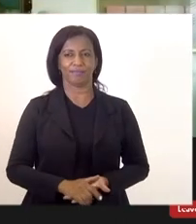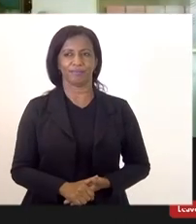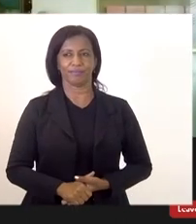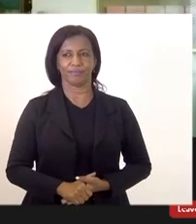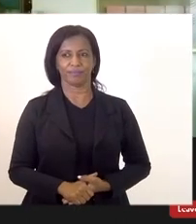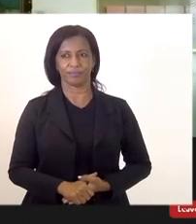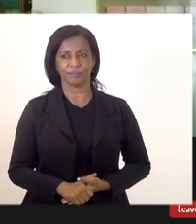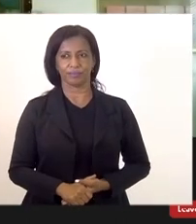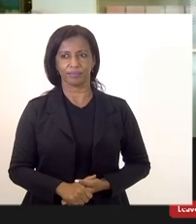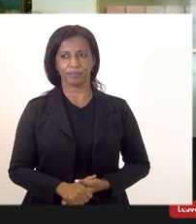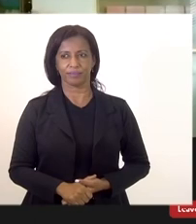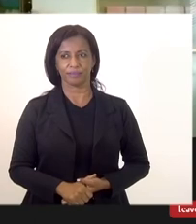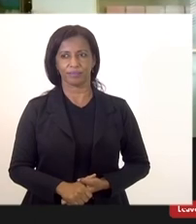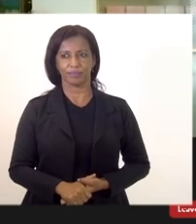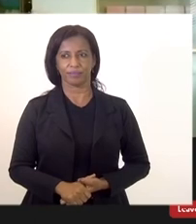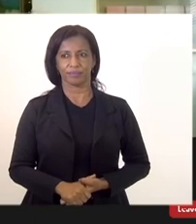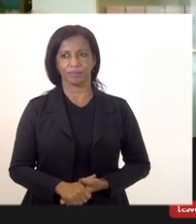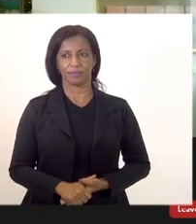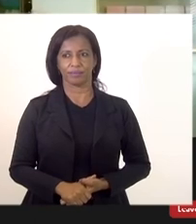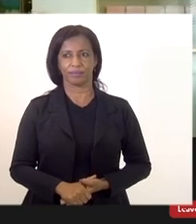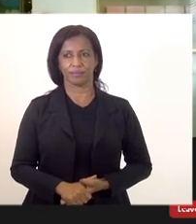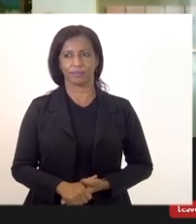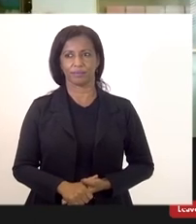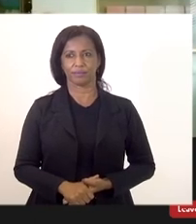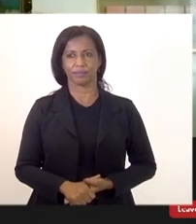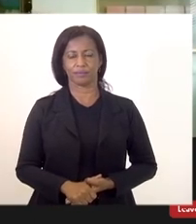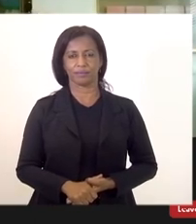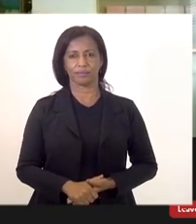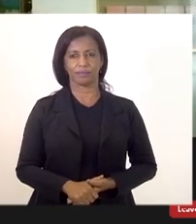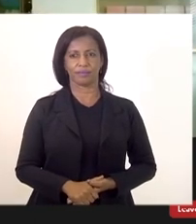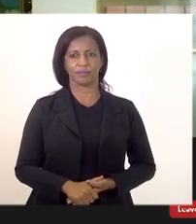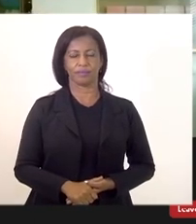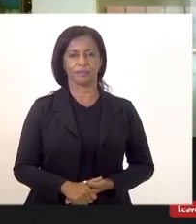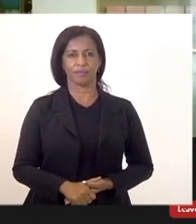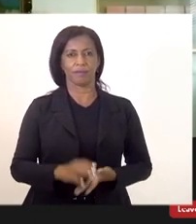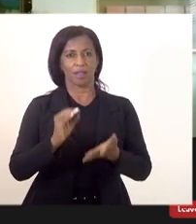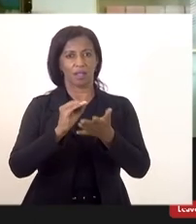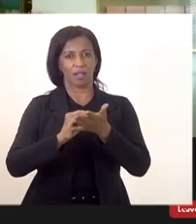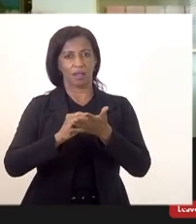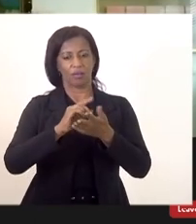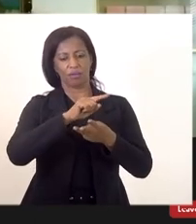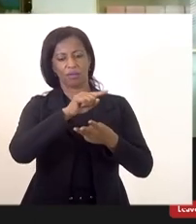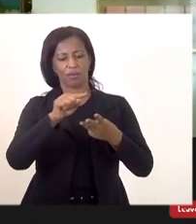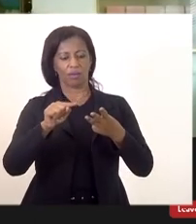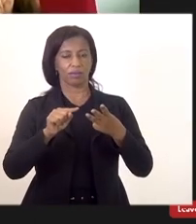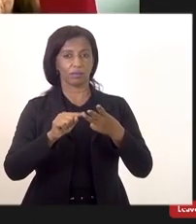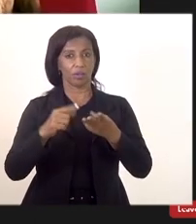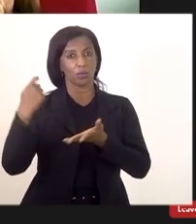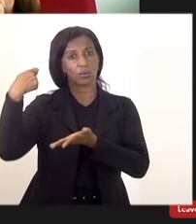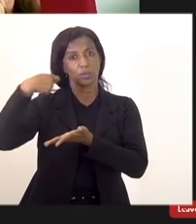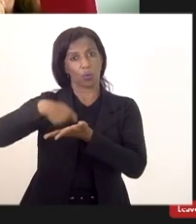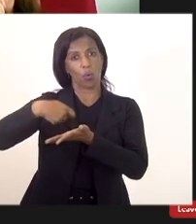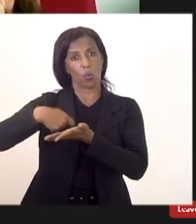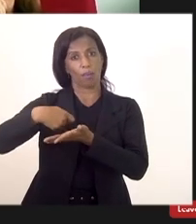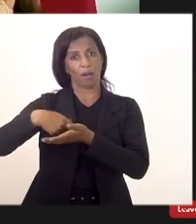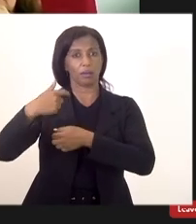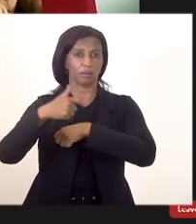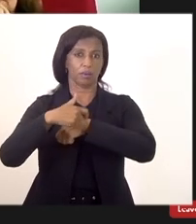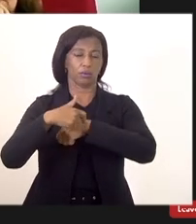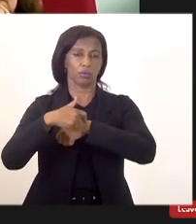o coronel Leandro para a gente poder entregar aqui que eu estou sendo cobrado por conta do horário